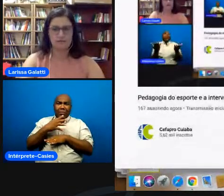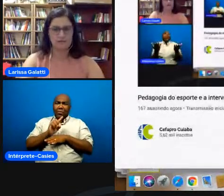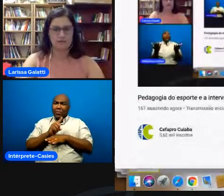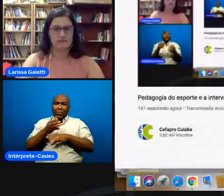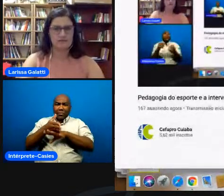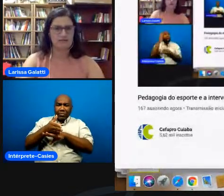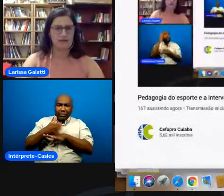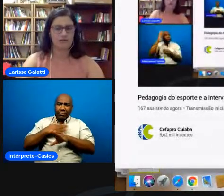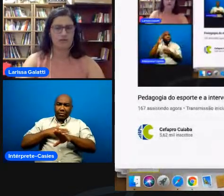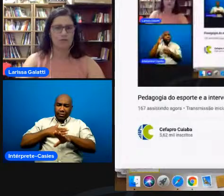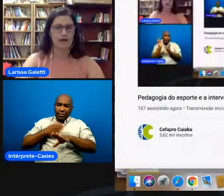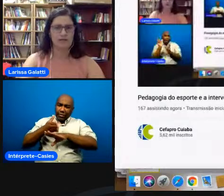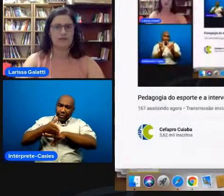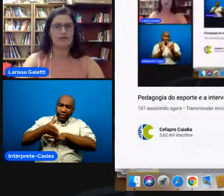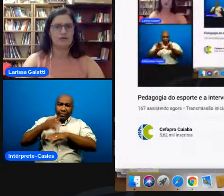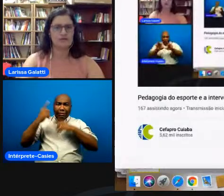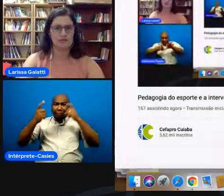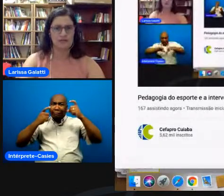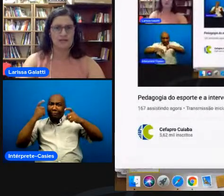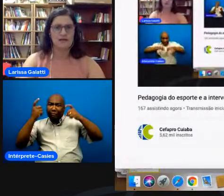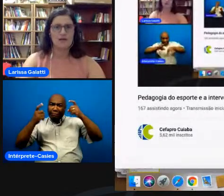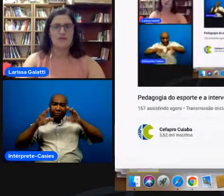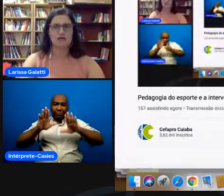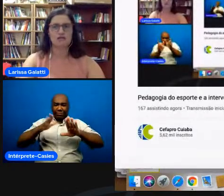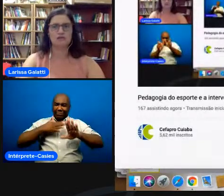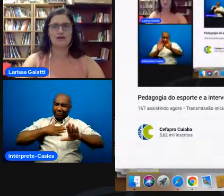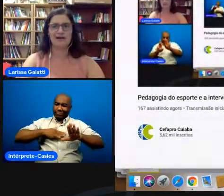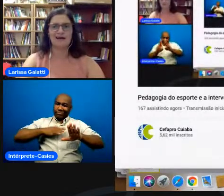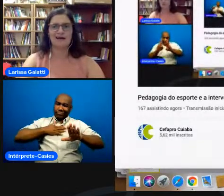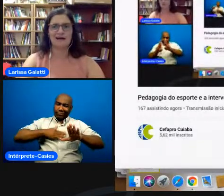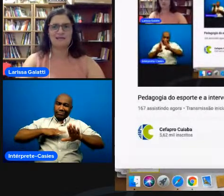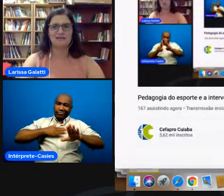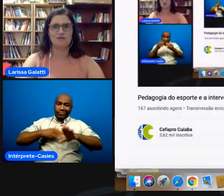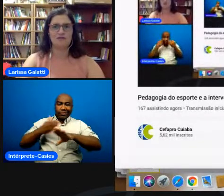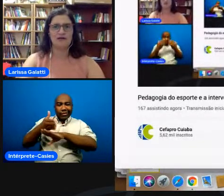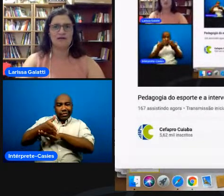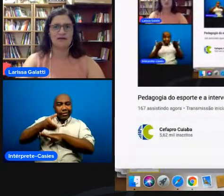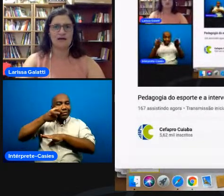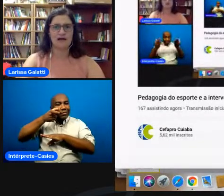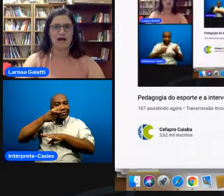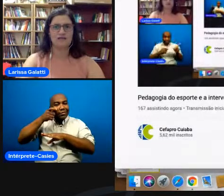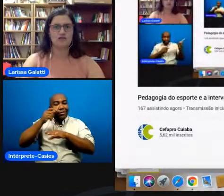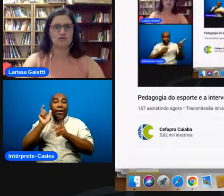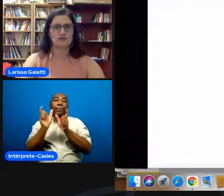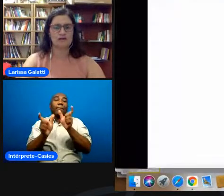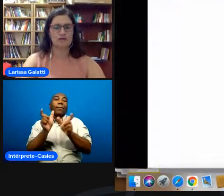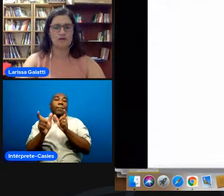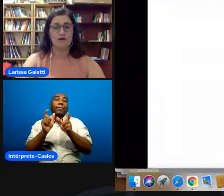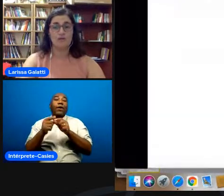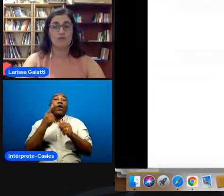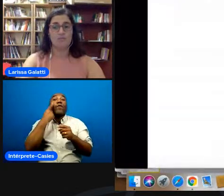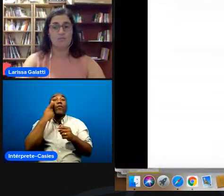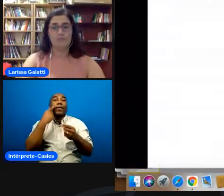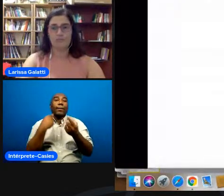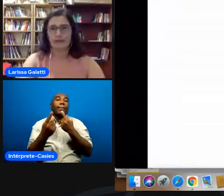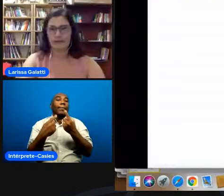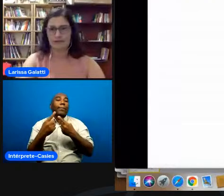não precisa ficar preocupado quem conseguir me ajuda a desenvolver aqui a discussão